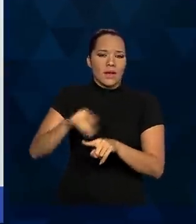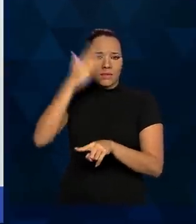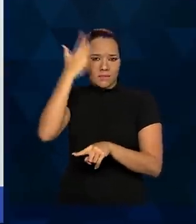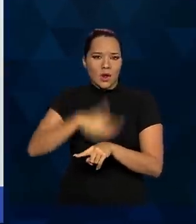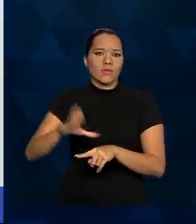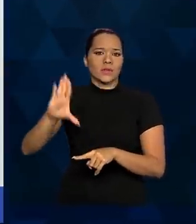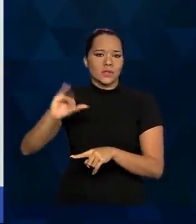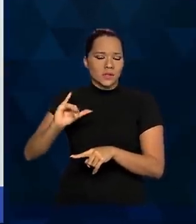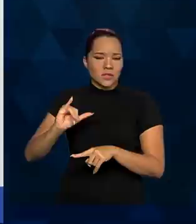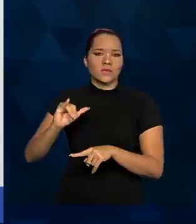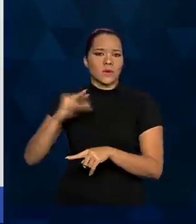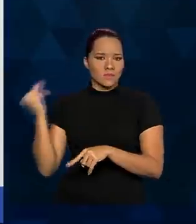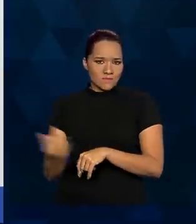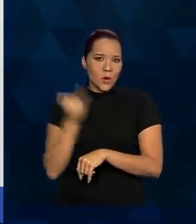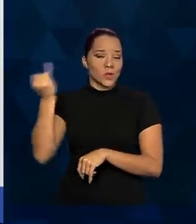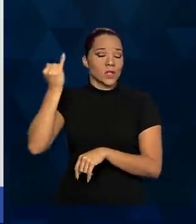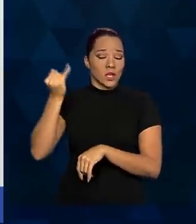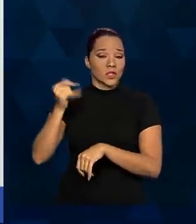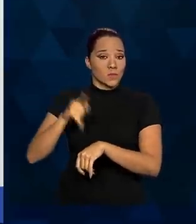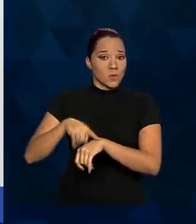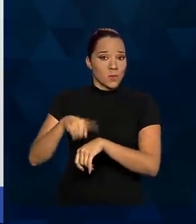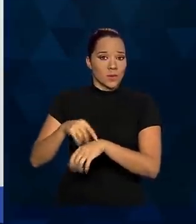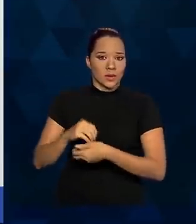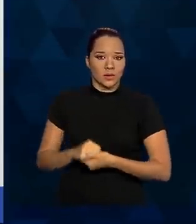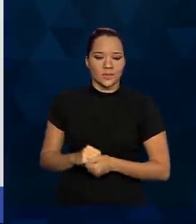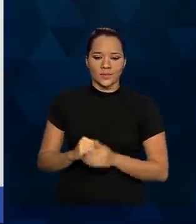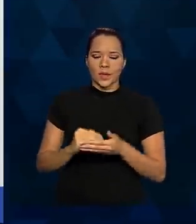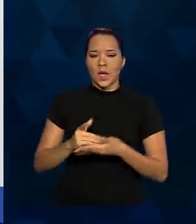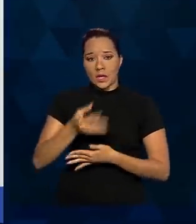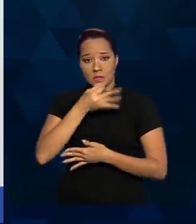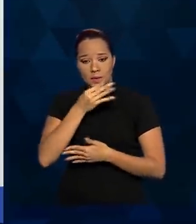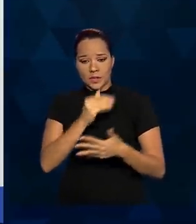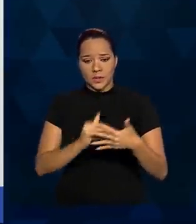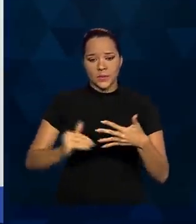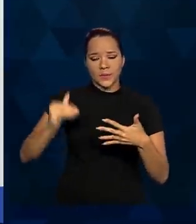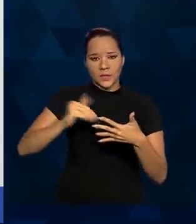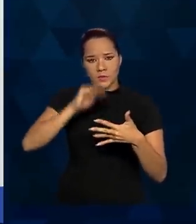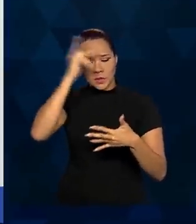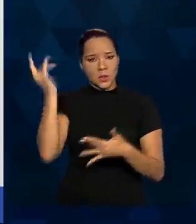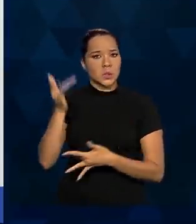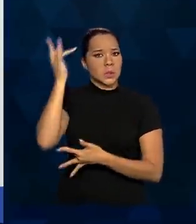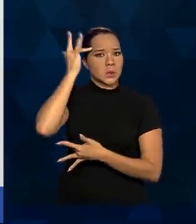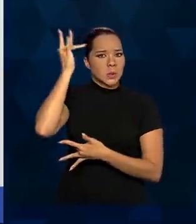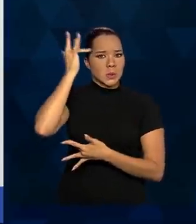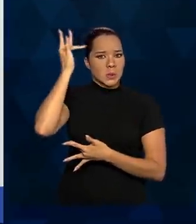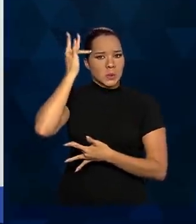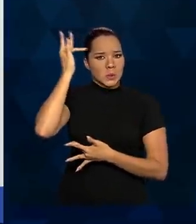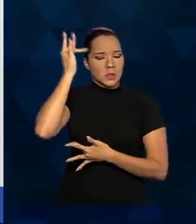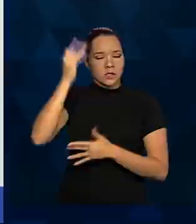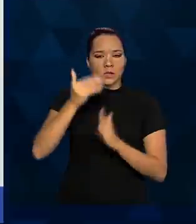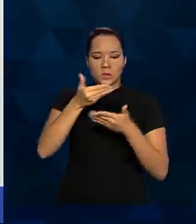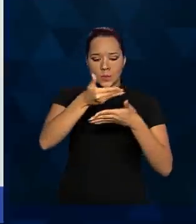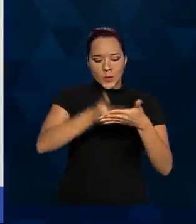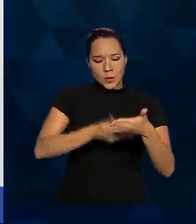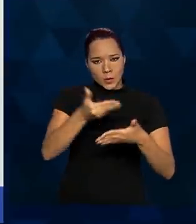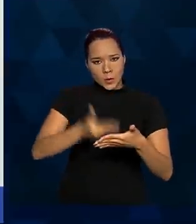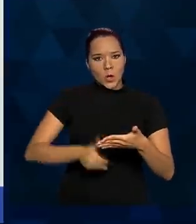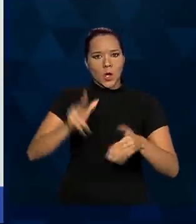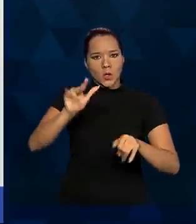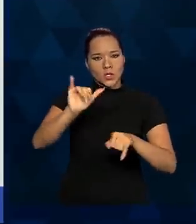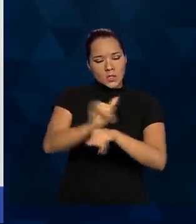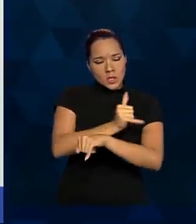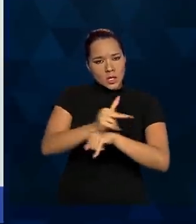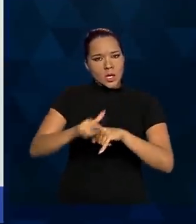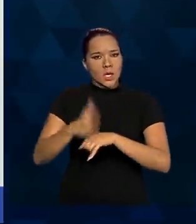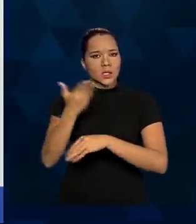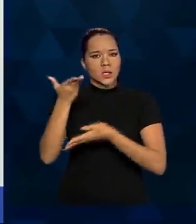científicas pertinentes para o momento, acima das opiniões de expertes, dos protocolos de esquemas terapêuticos